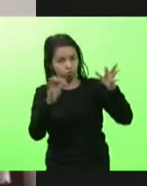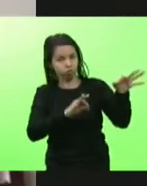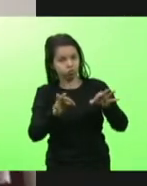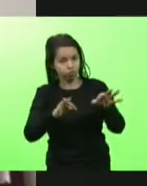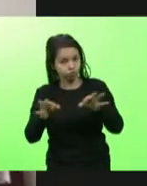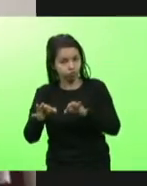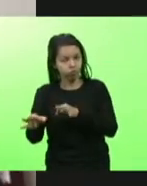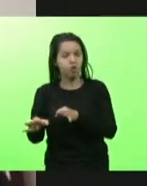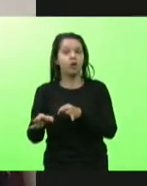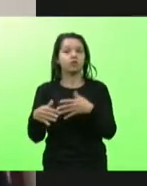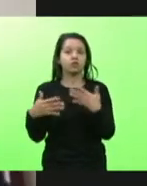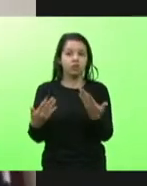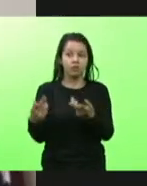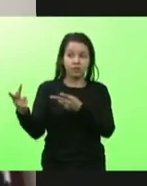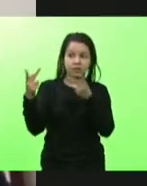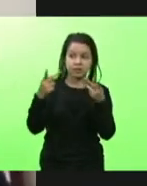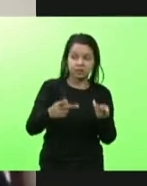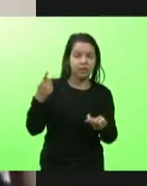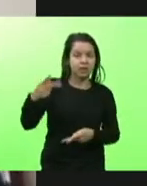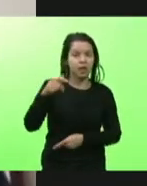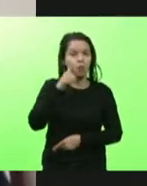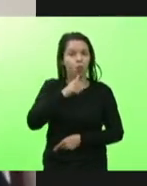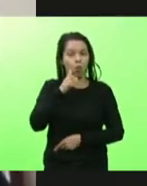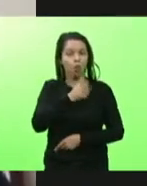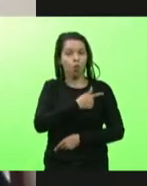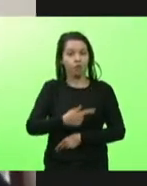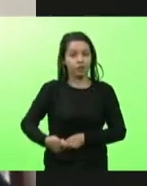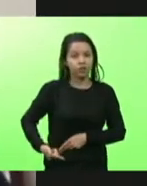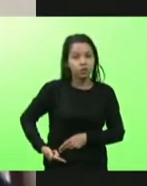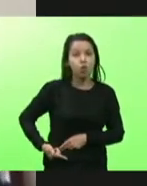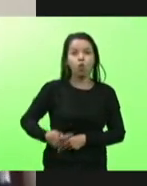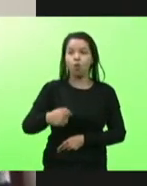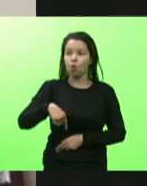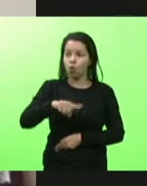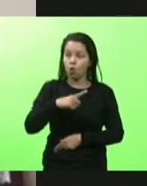governadora que recebeu todo mundo com muito carinho, com muita dedicação,